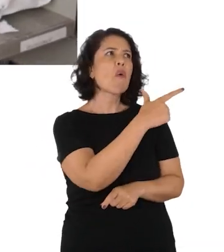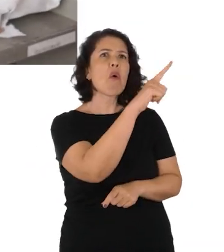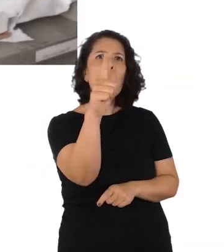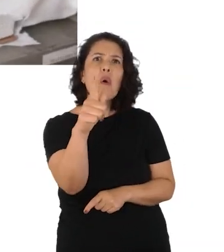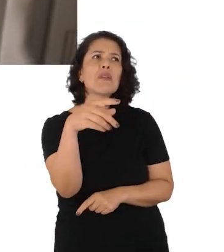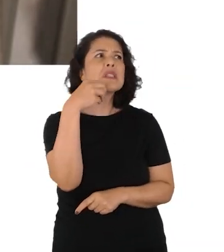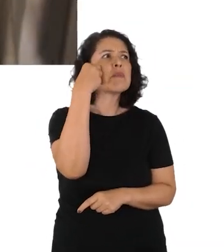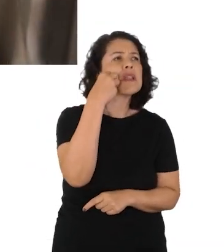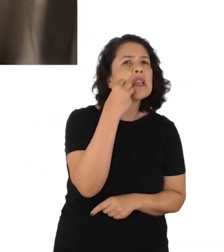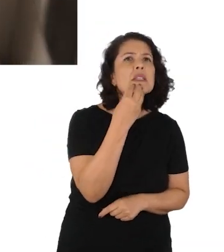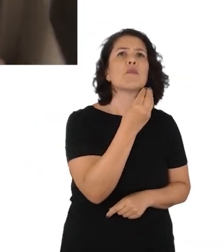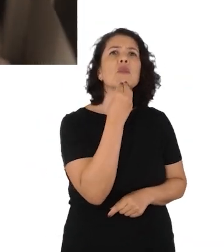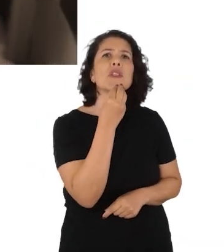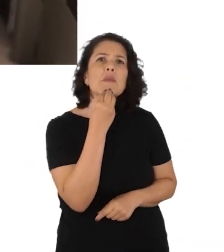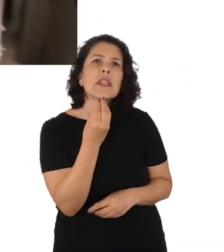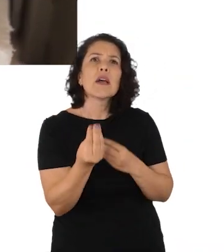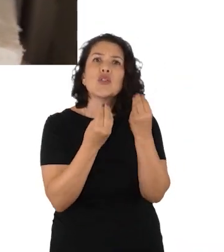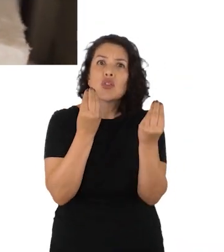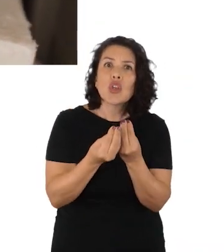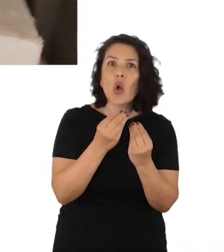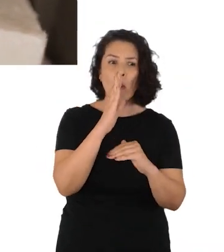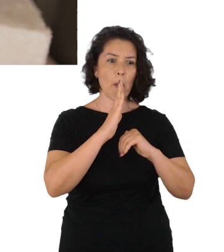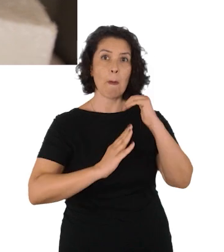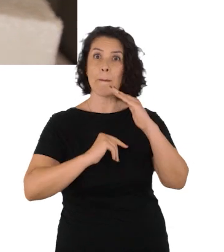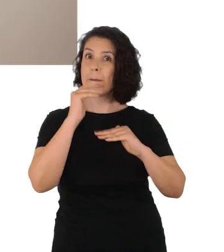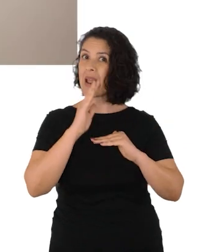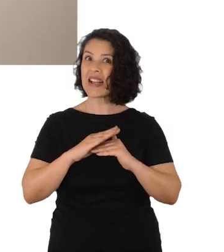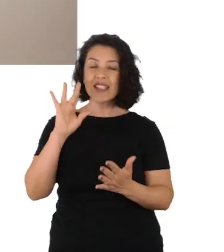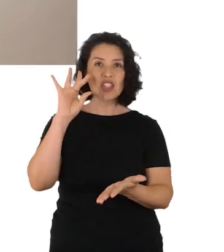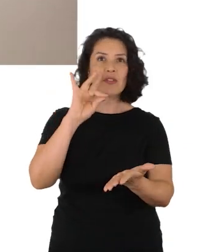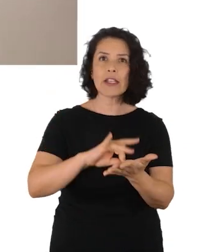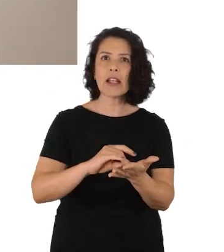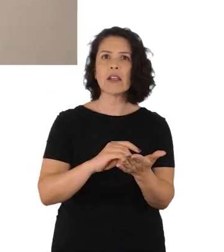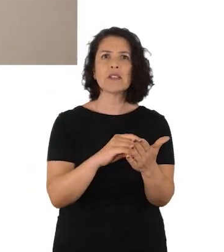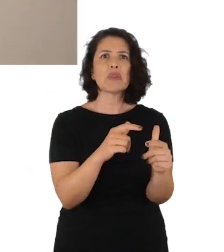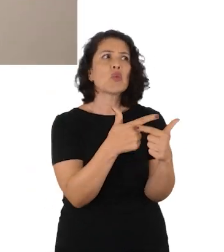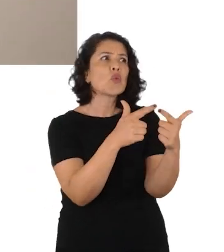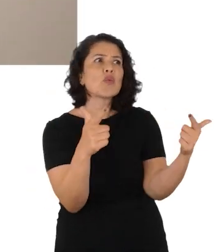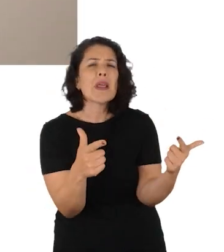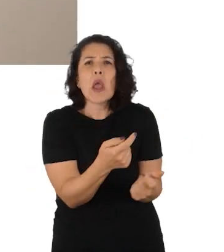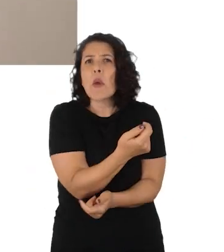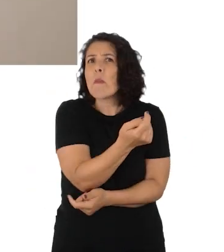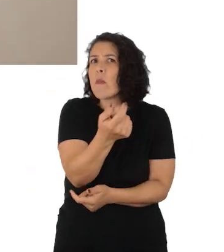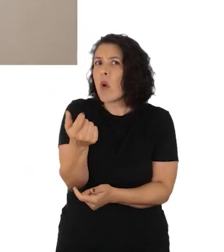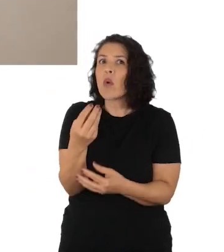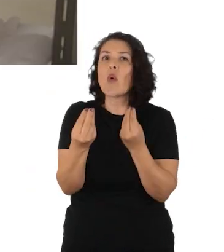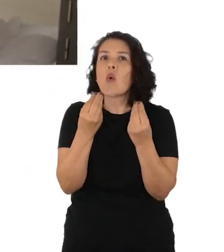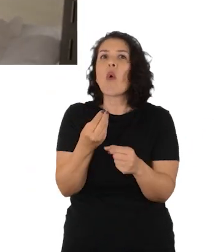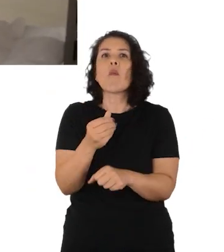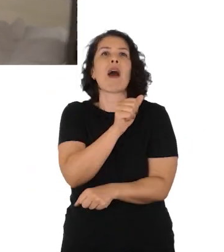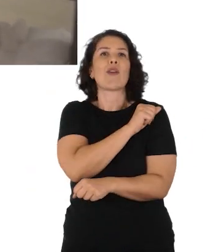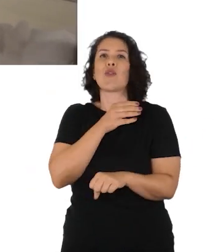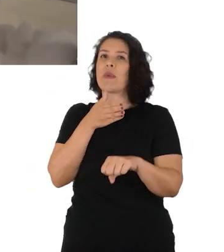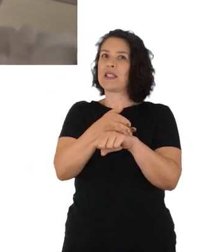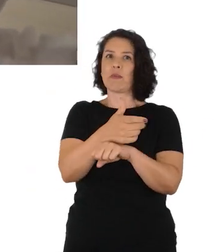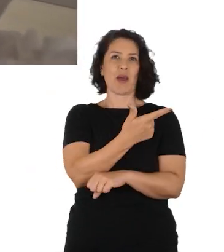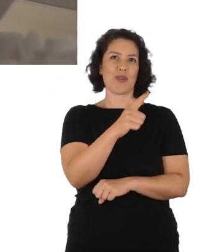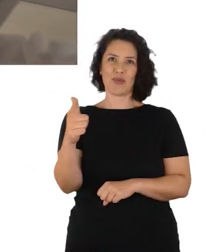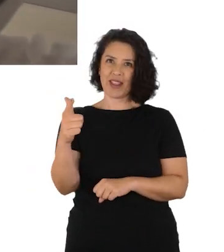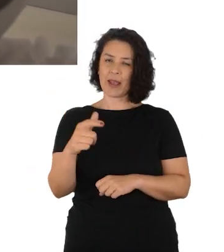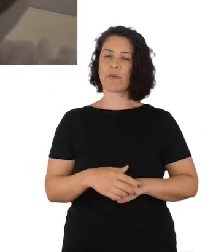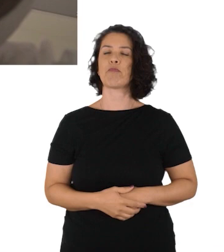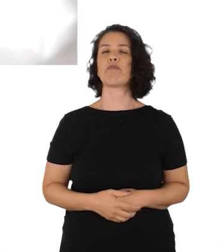existem muito poucas outras possibilidades para o desenvolvimento de aulas práticas que permitam a inserção e a